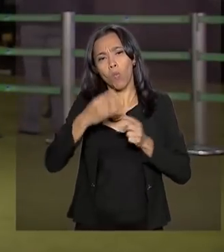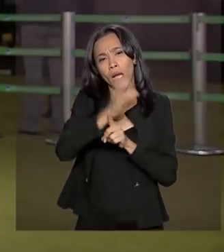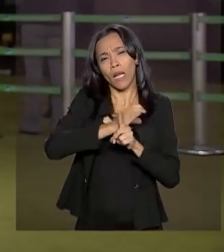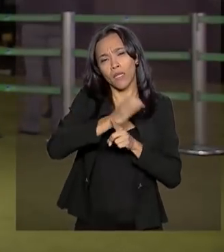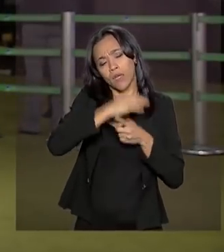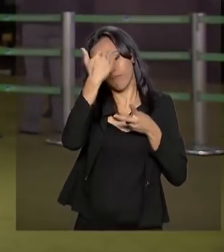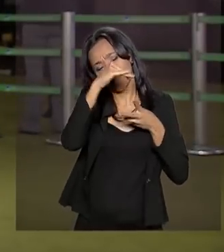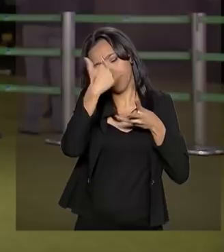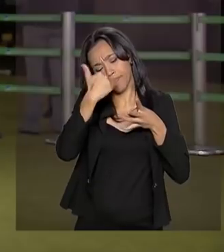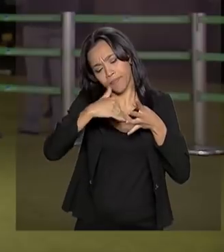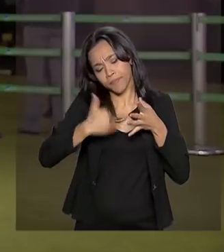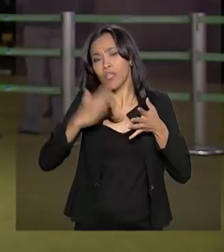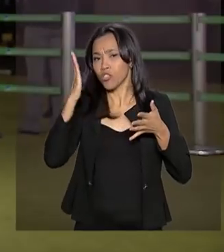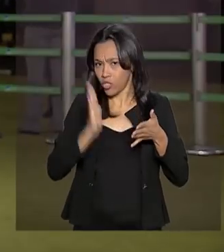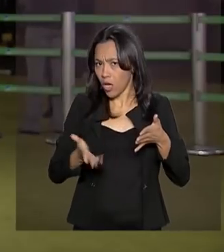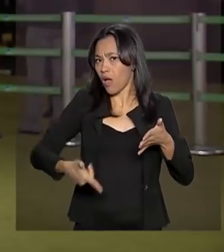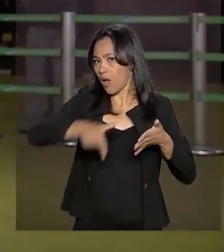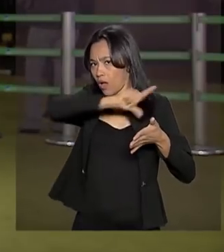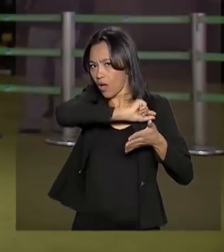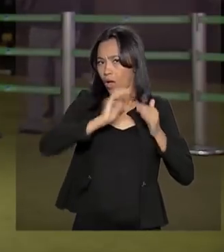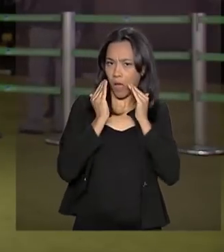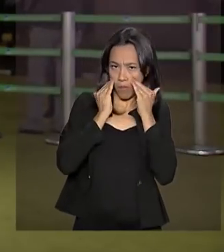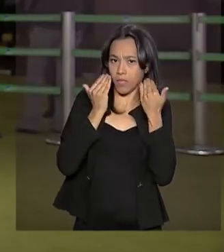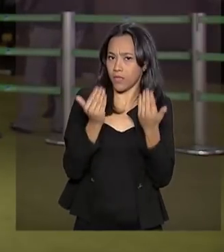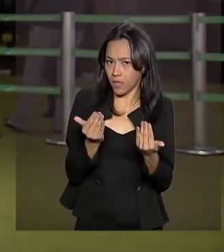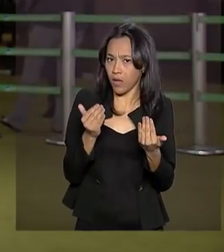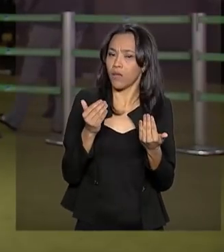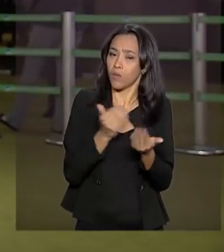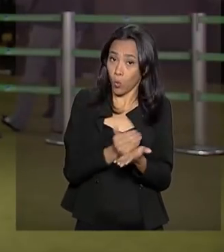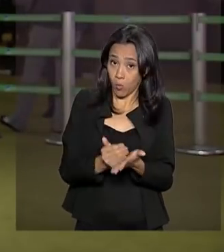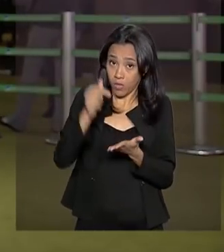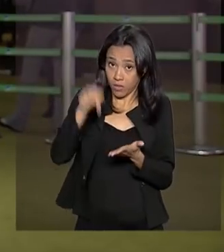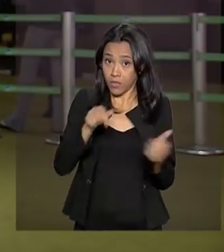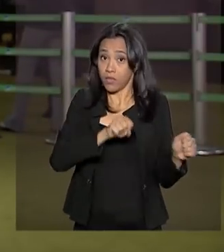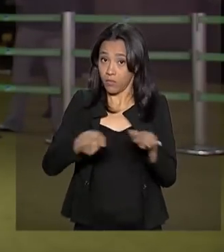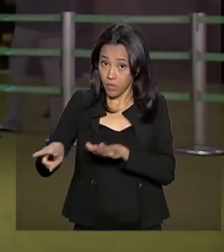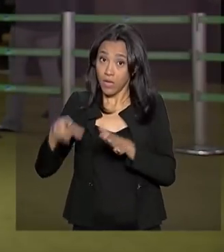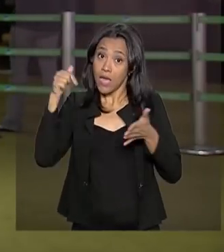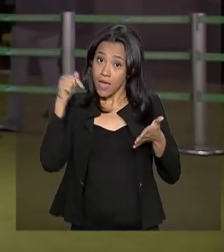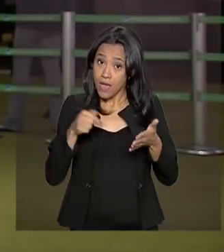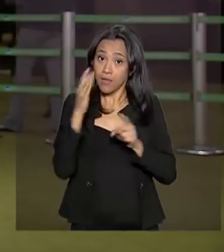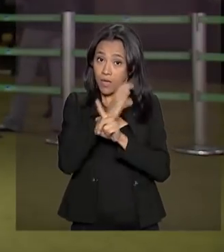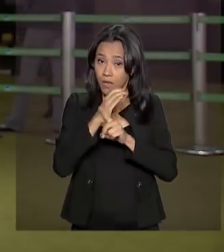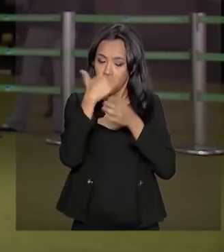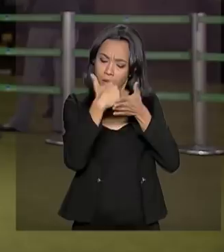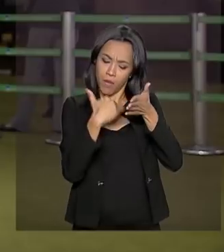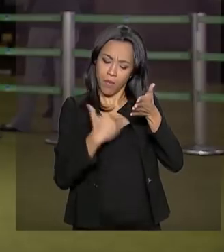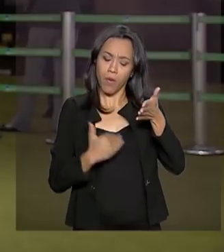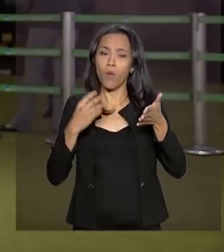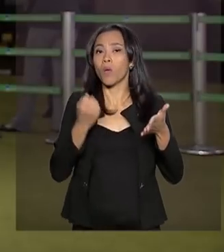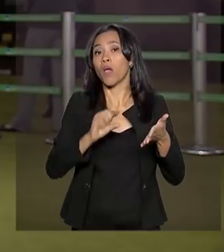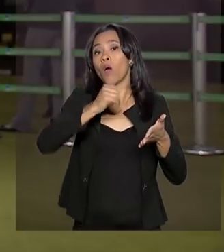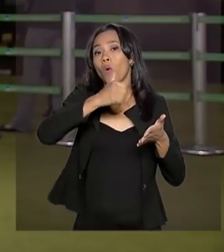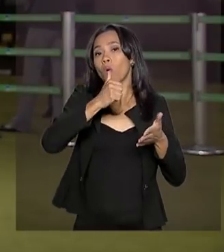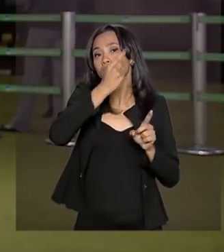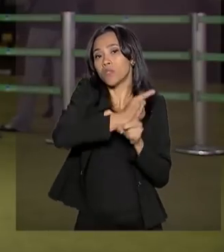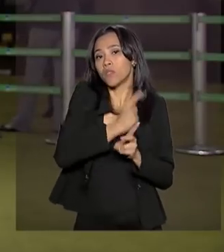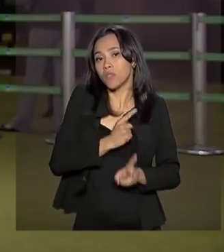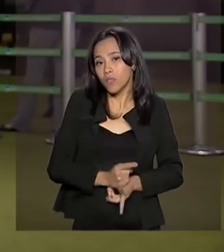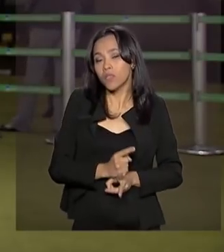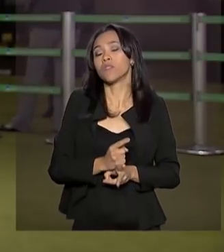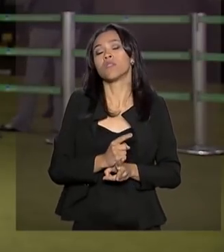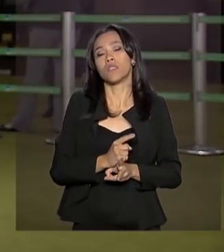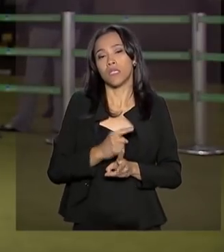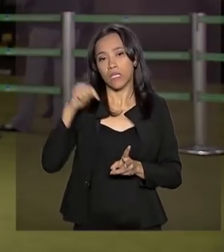que foi apresentado previamente no início dessa semana. E esse cronograma prevê a realização de 11 audiências públicas